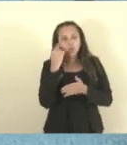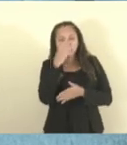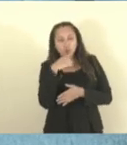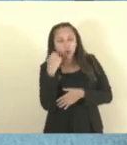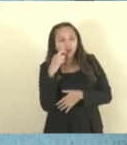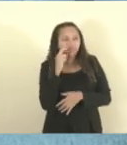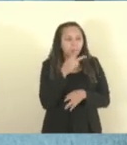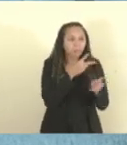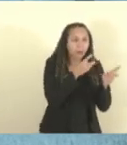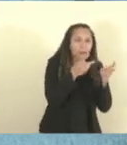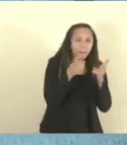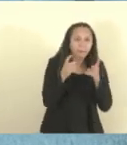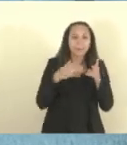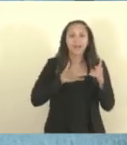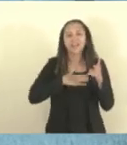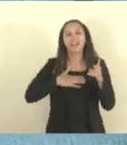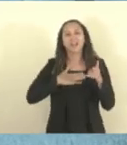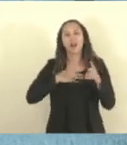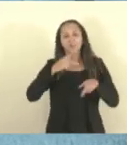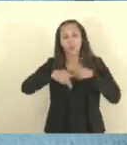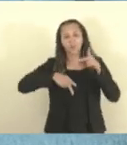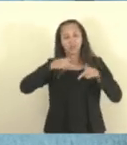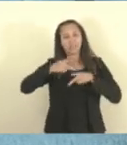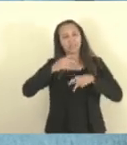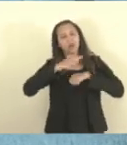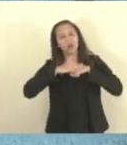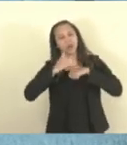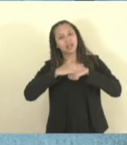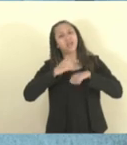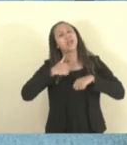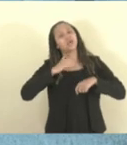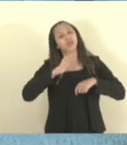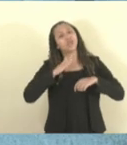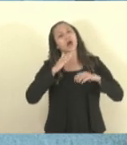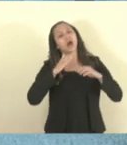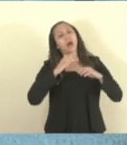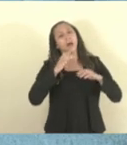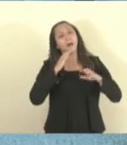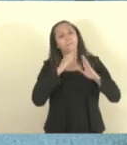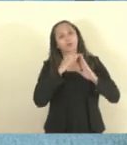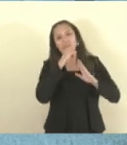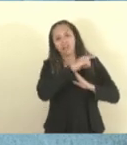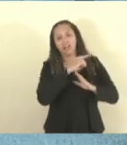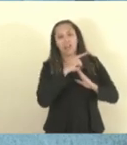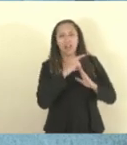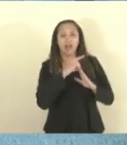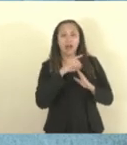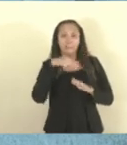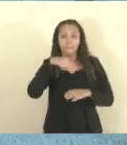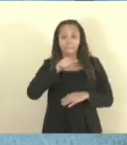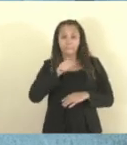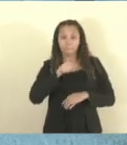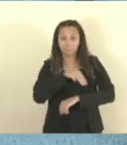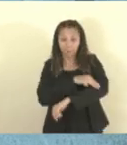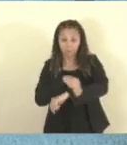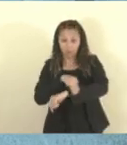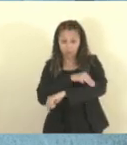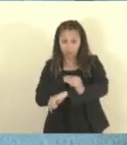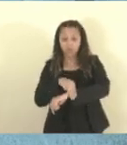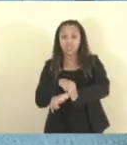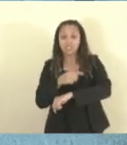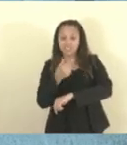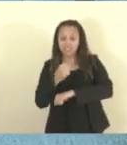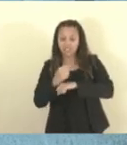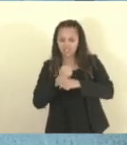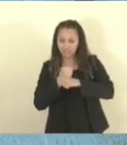foi prazeroso, também o carinho da população. Eu sou meio morador daí, morei sete anos no bairro Maria Ortiz, então estava muito em